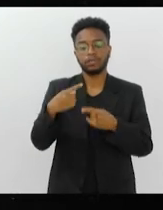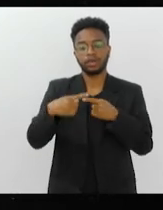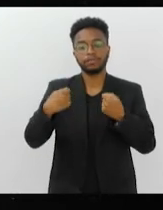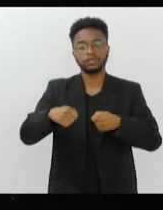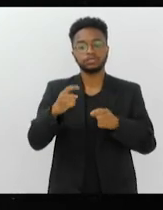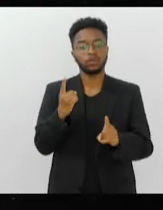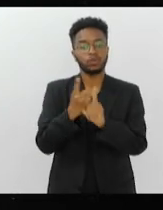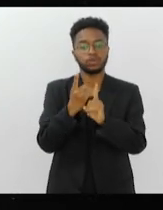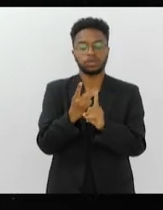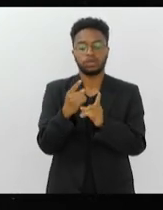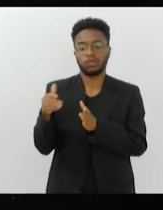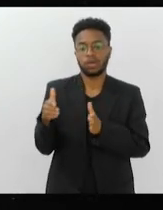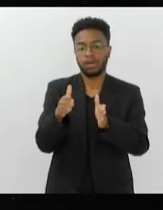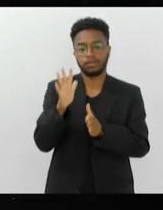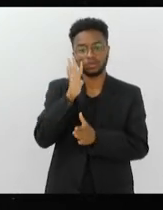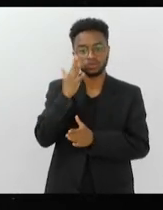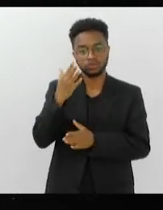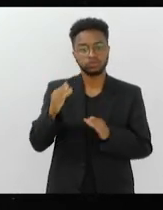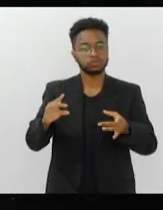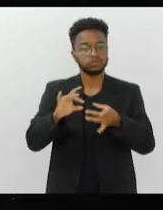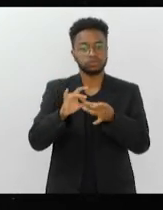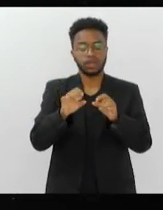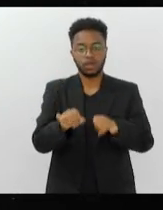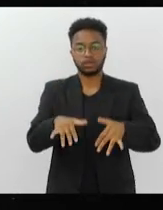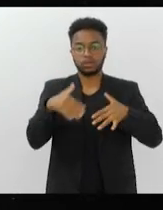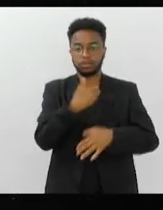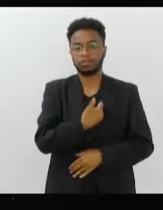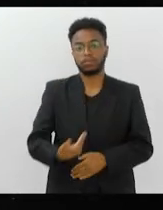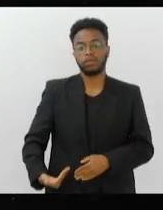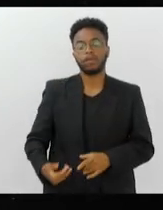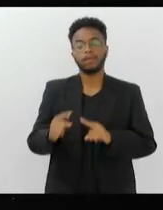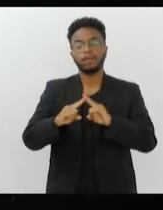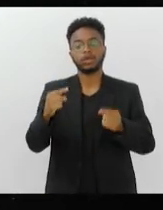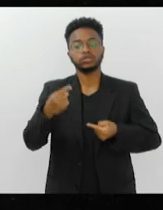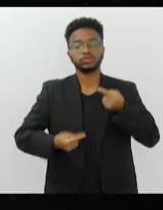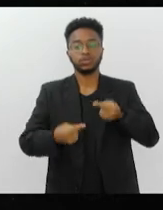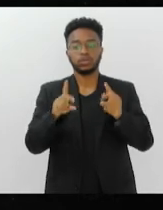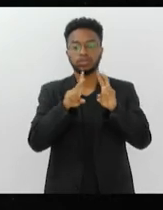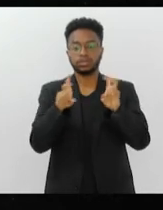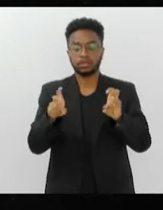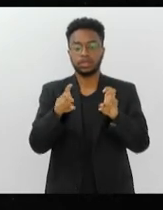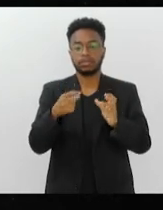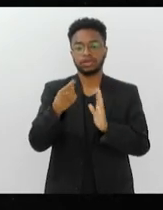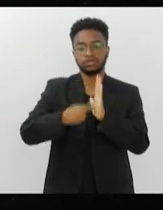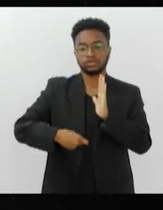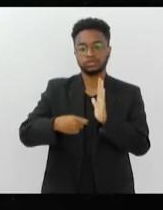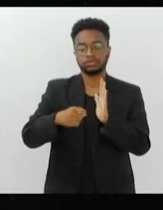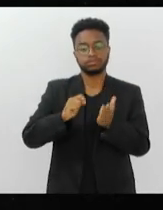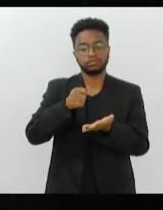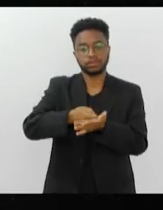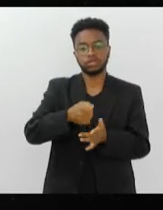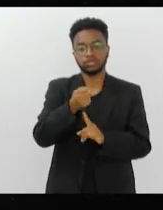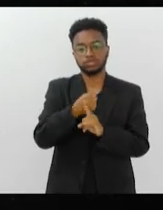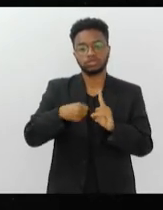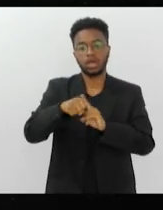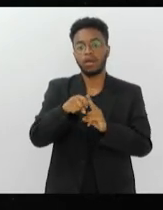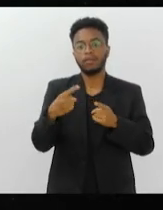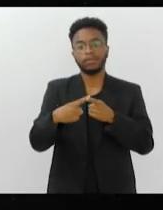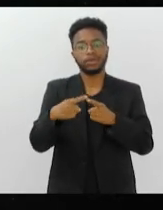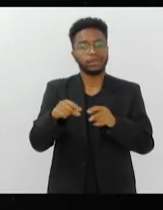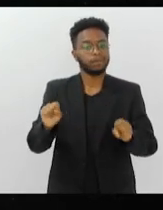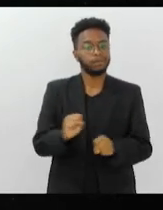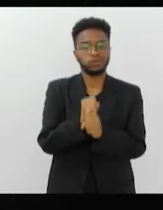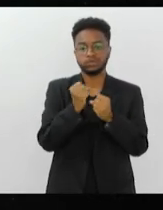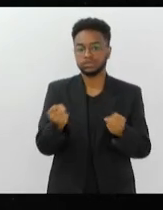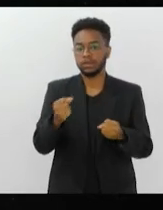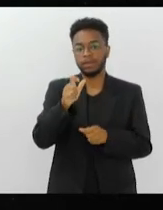através de uma audiência pública e discutir essa questão do tema da tarifa social, porque é humanamente possível. Quem paga,